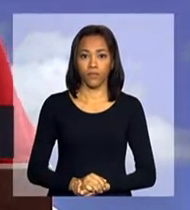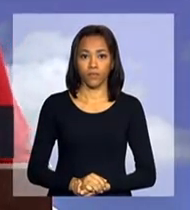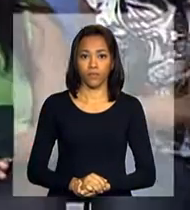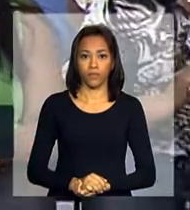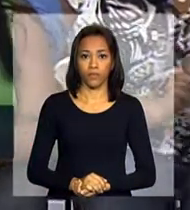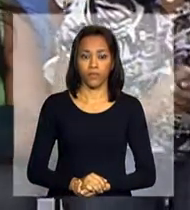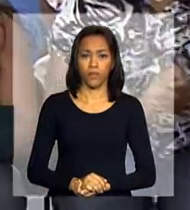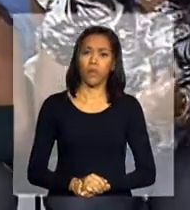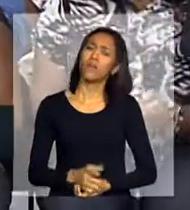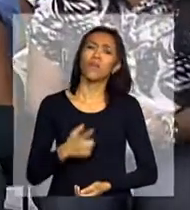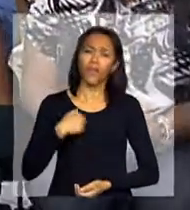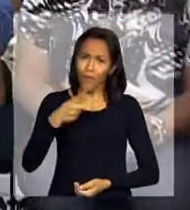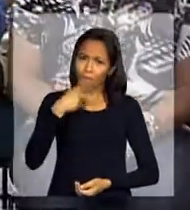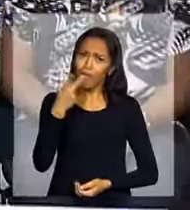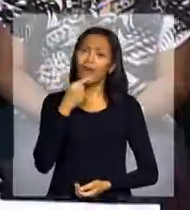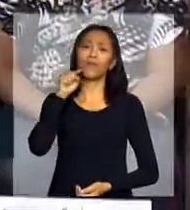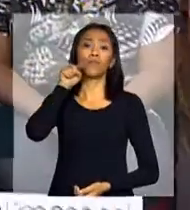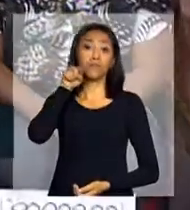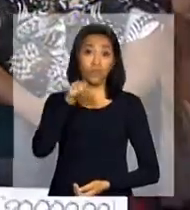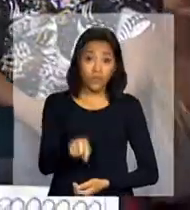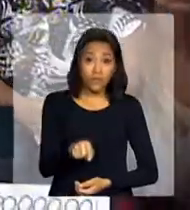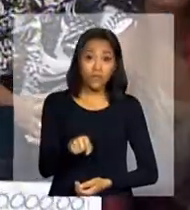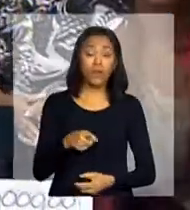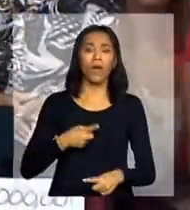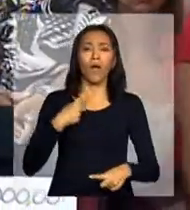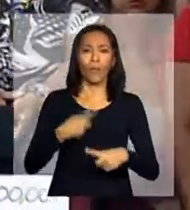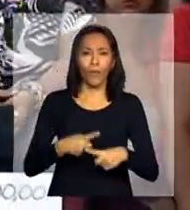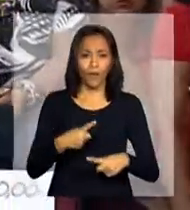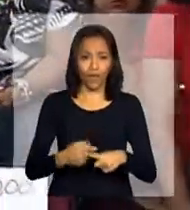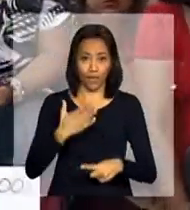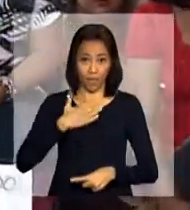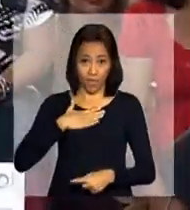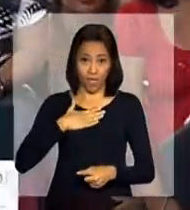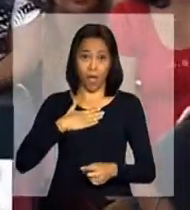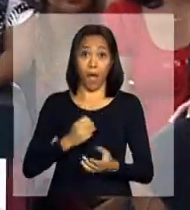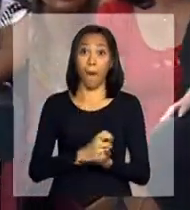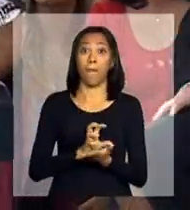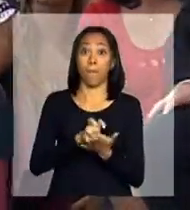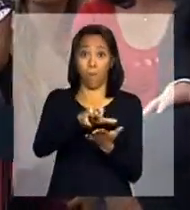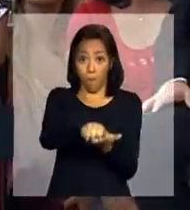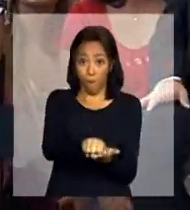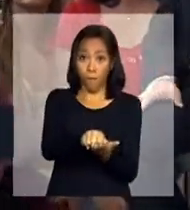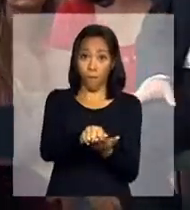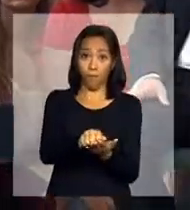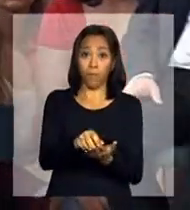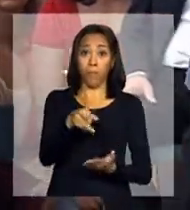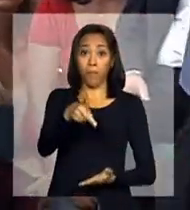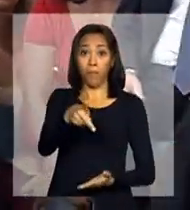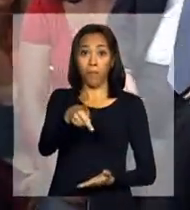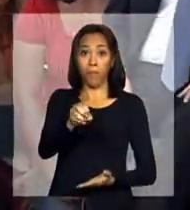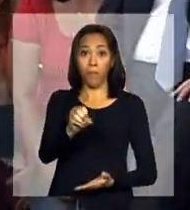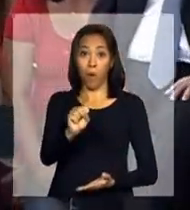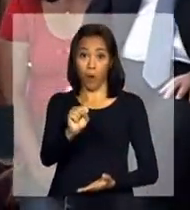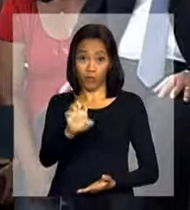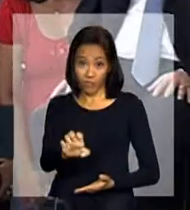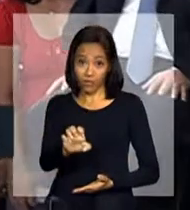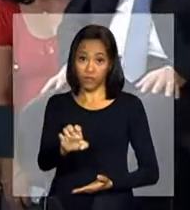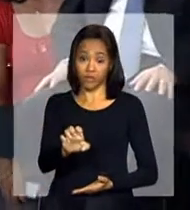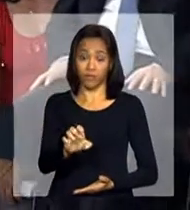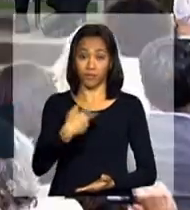E eu digo isso porque, na minha posse, eu disse que eu ia